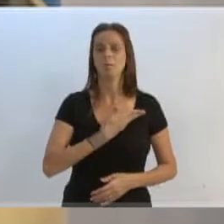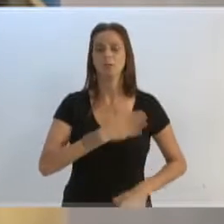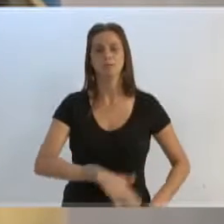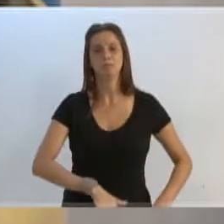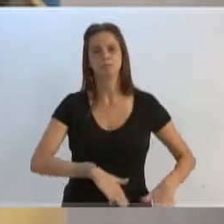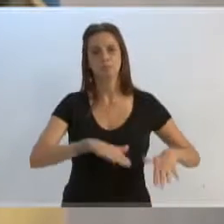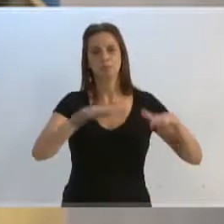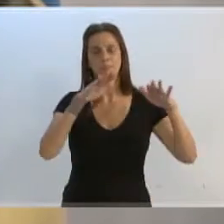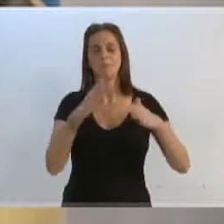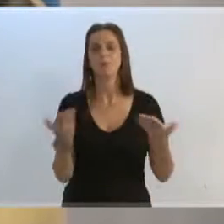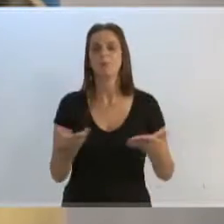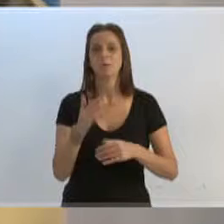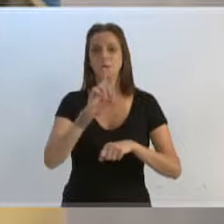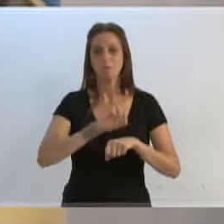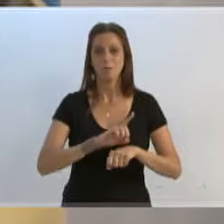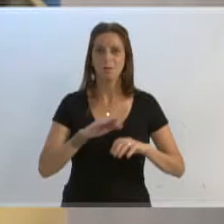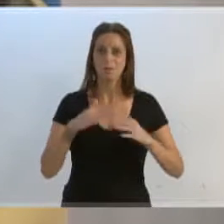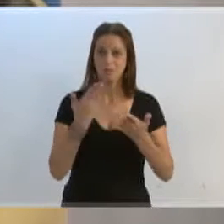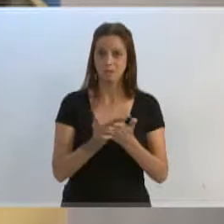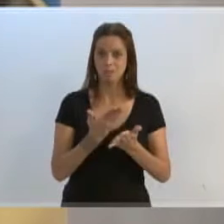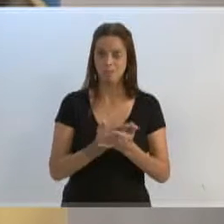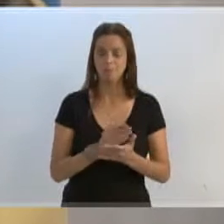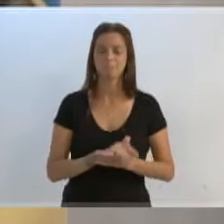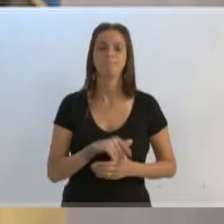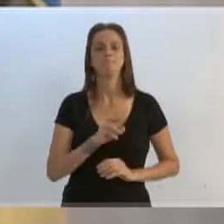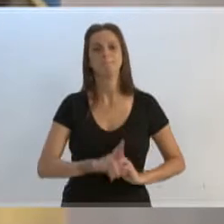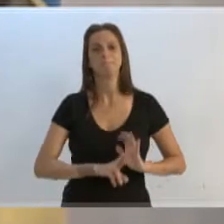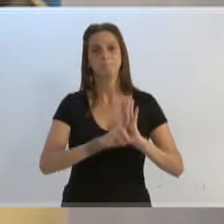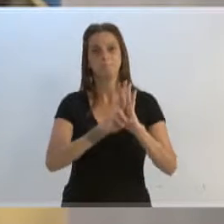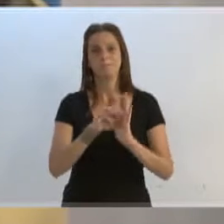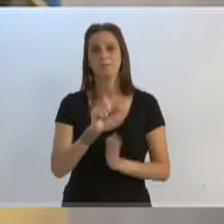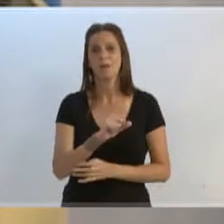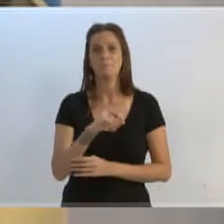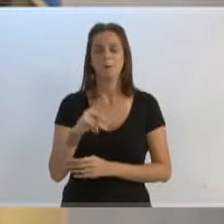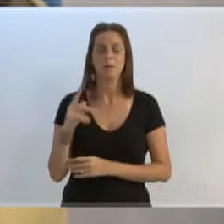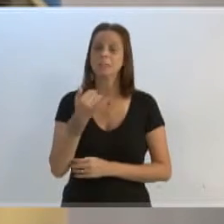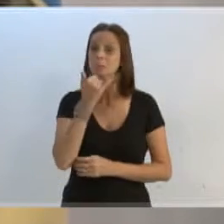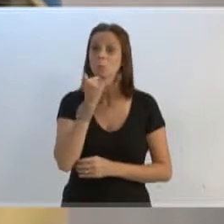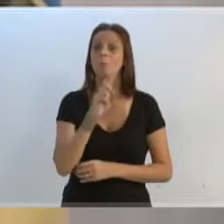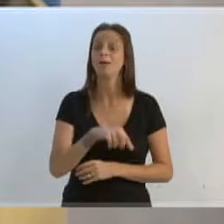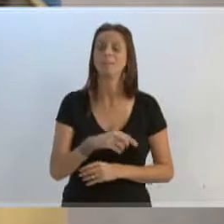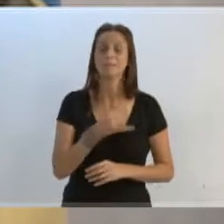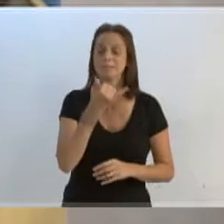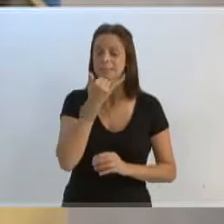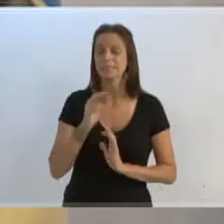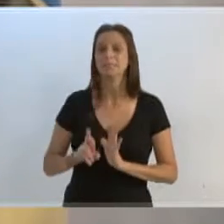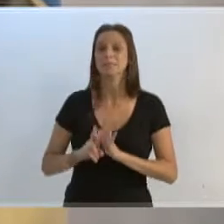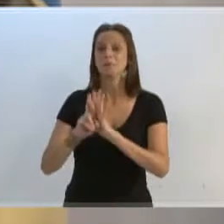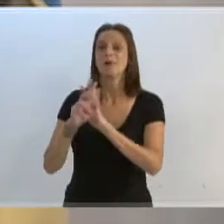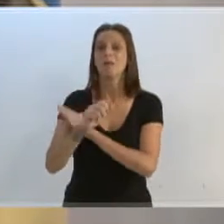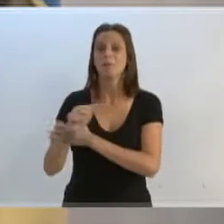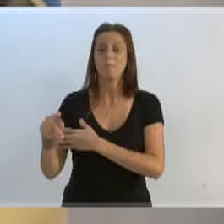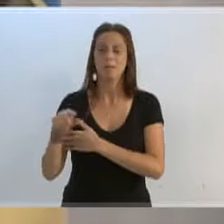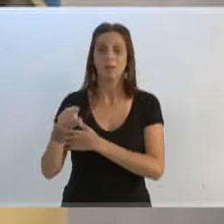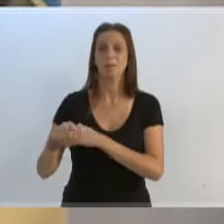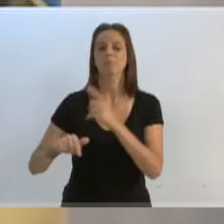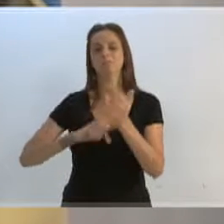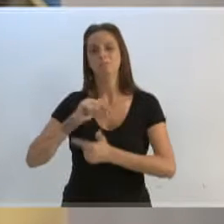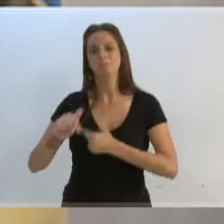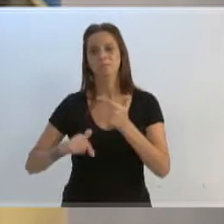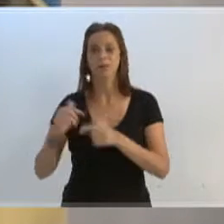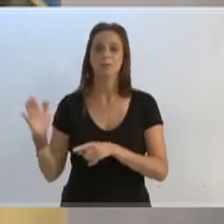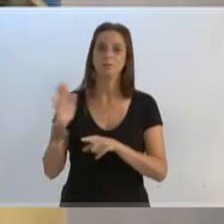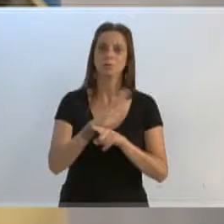preside lá, e ele vem à frente da PP fazendo aí um trabalho para poder ajudar aquela